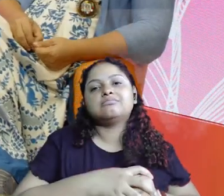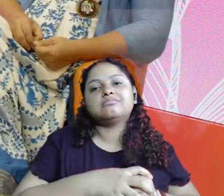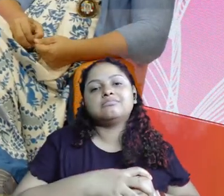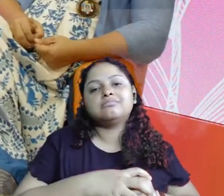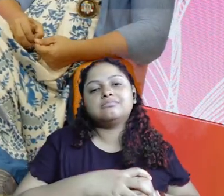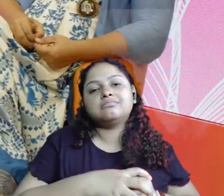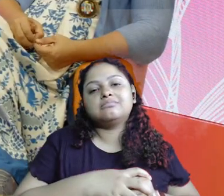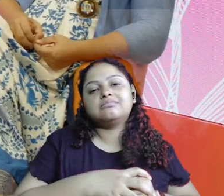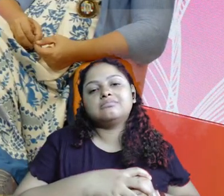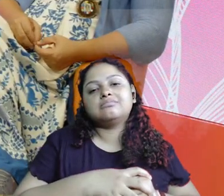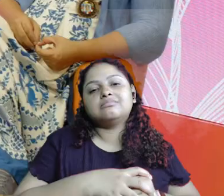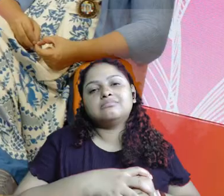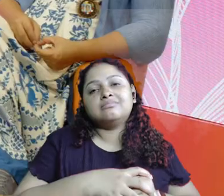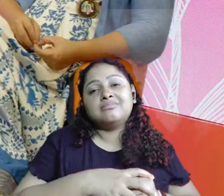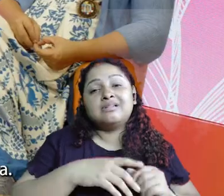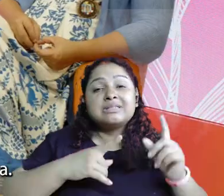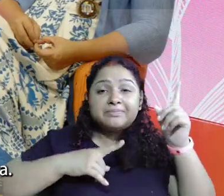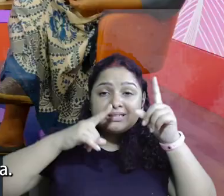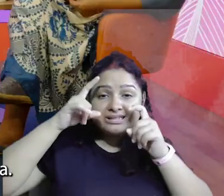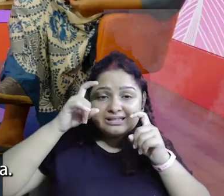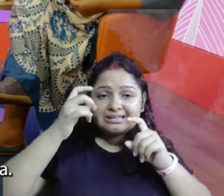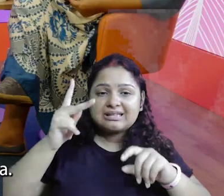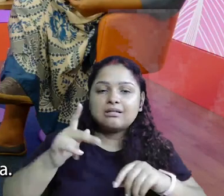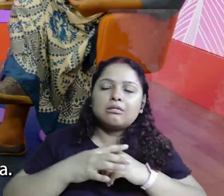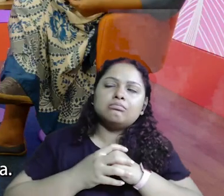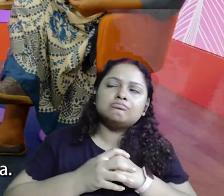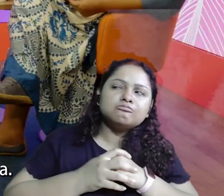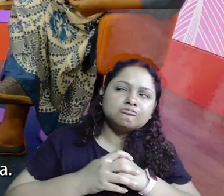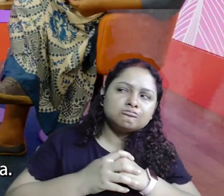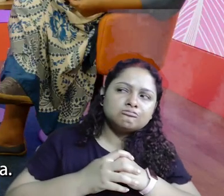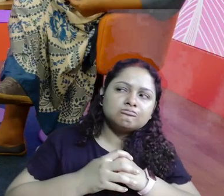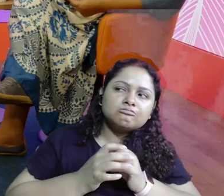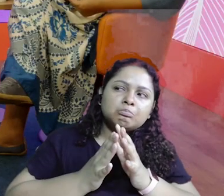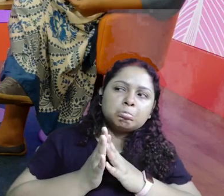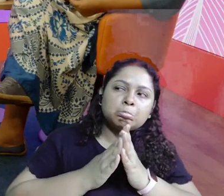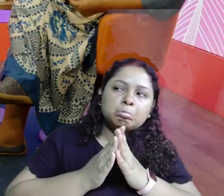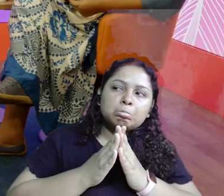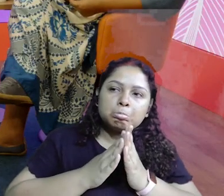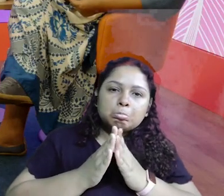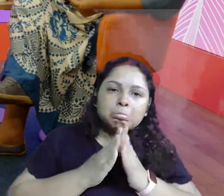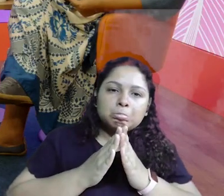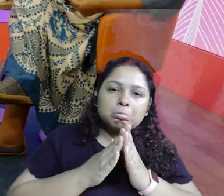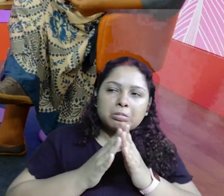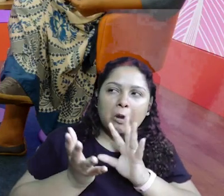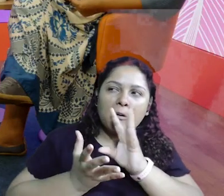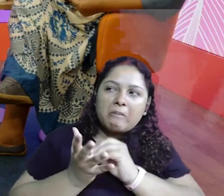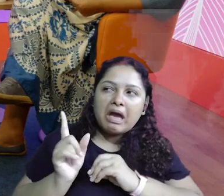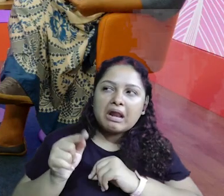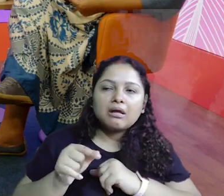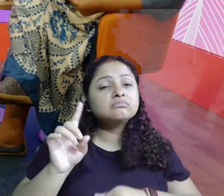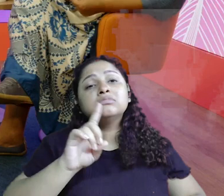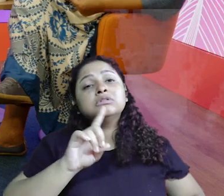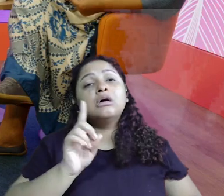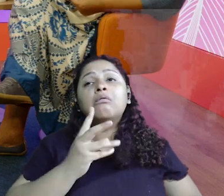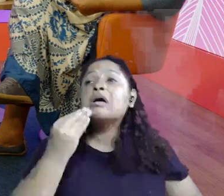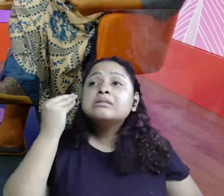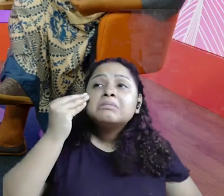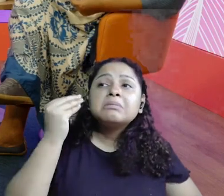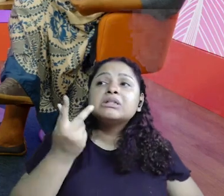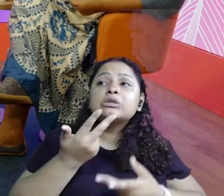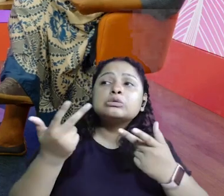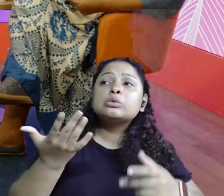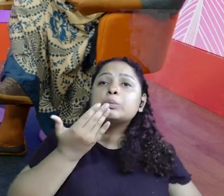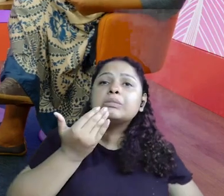Não. Mas é... A cara da Lili já querendo copiar a amiga. eu estou querendo ir lá para o mitar já. De madrugada, isso